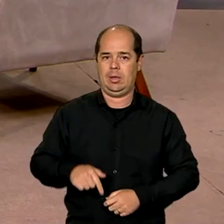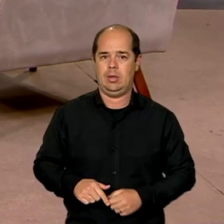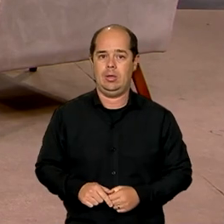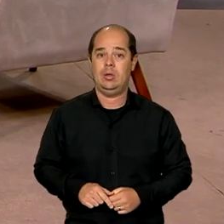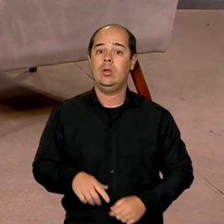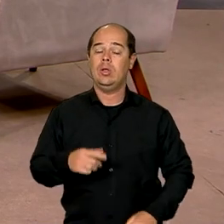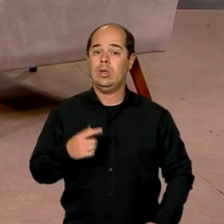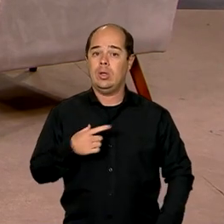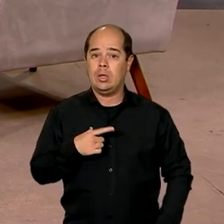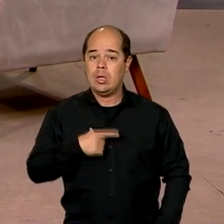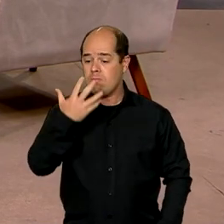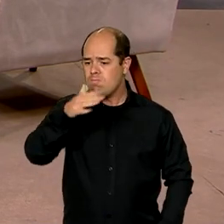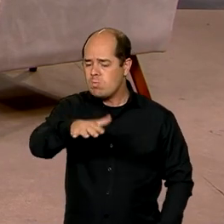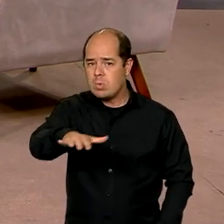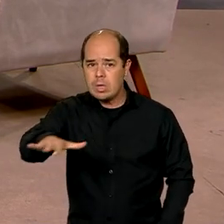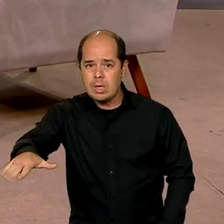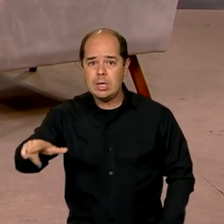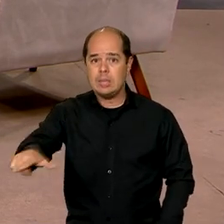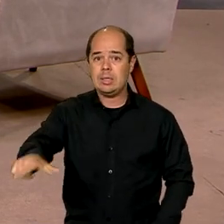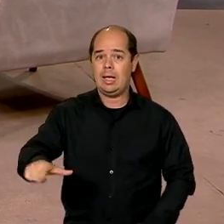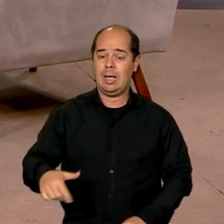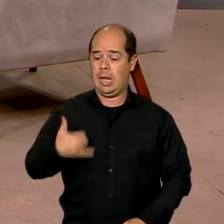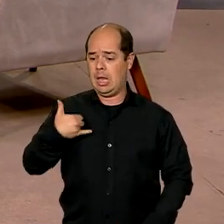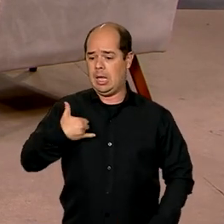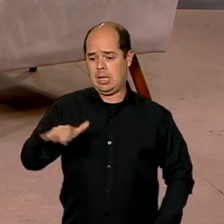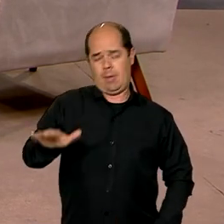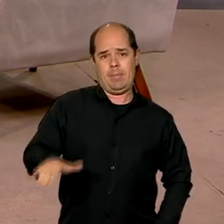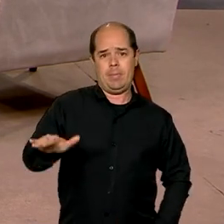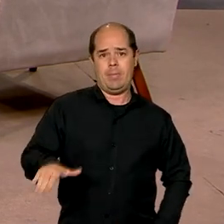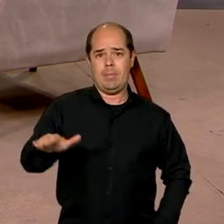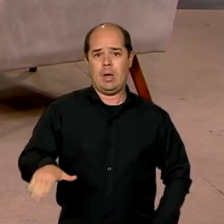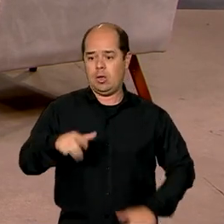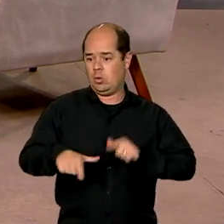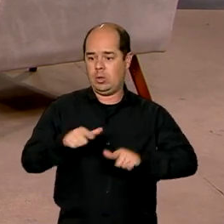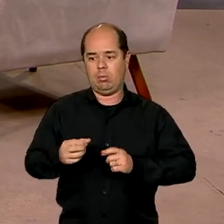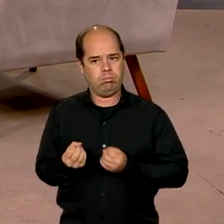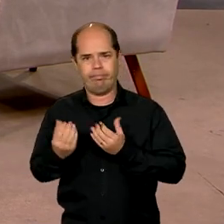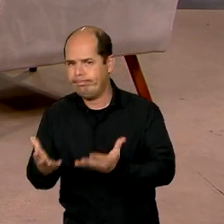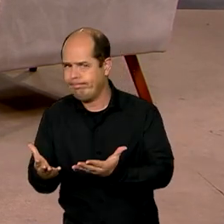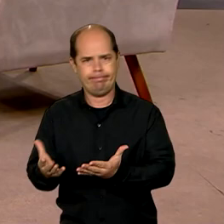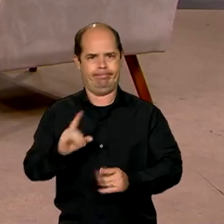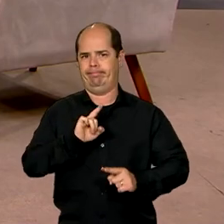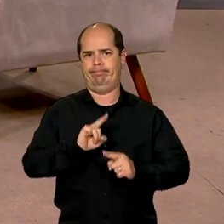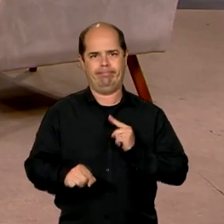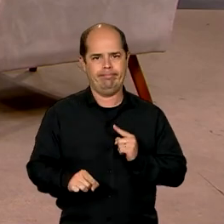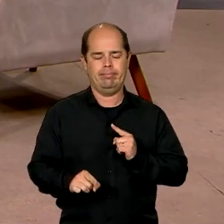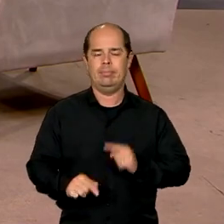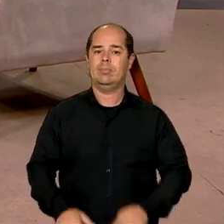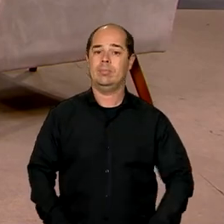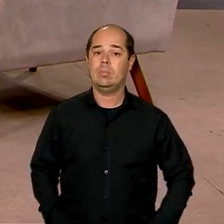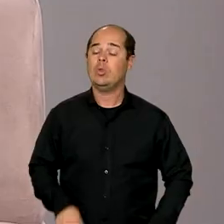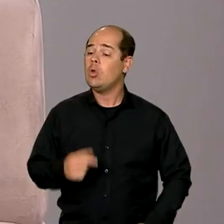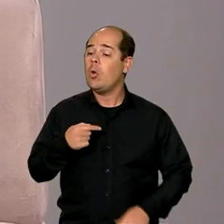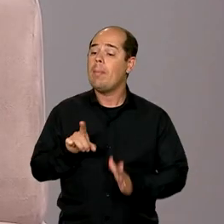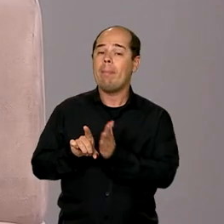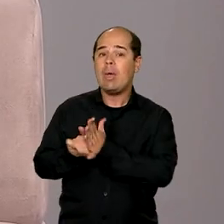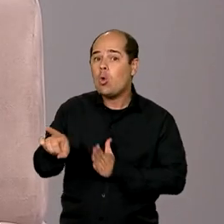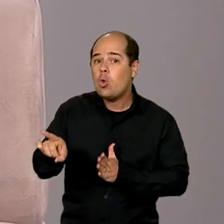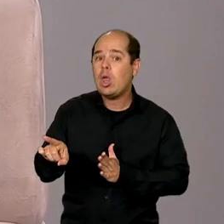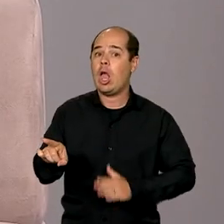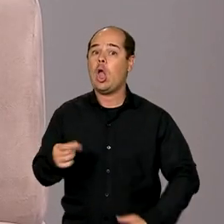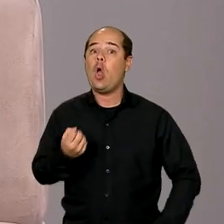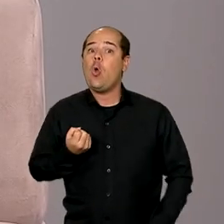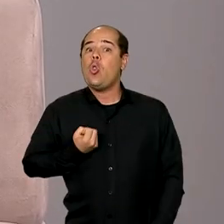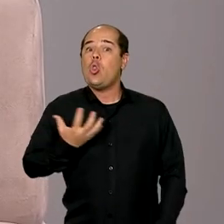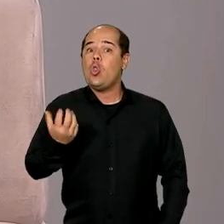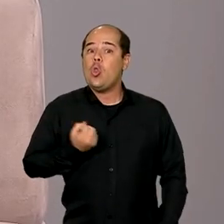trabalhos não permitidos para a sua idade. Eu pergunto, qual é o número levantado até esse momento, então, e como o governo analisa